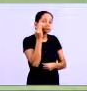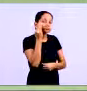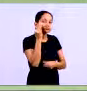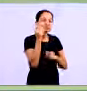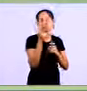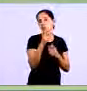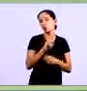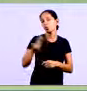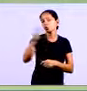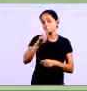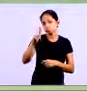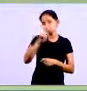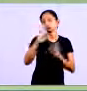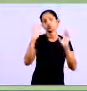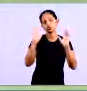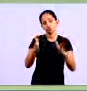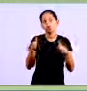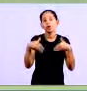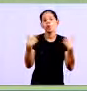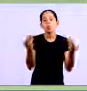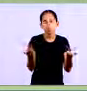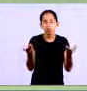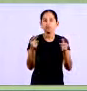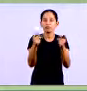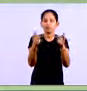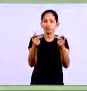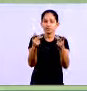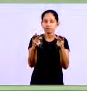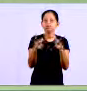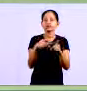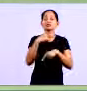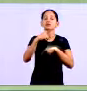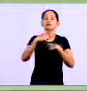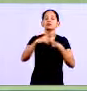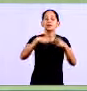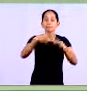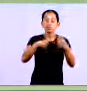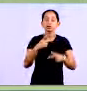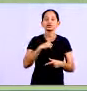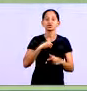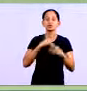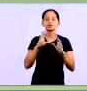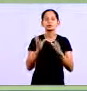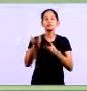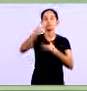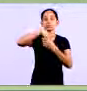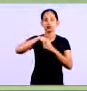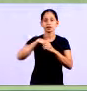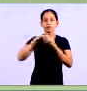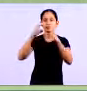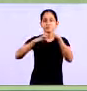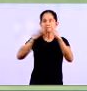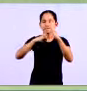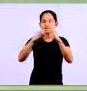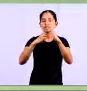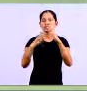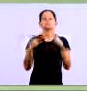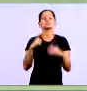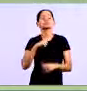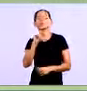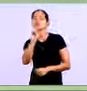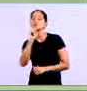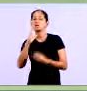usado no meu processo produtivo, e o controle do meu imobilizado, que é tudo aquilo que eu possuo dentro da organização. Os imóveis,